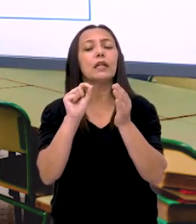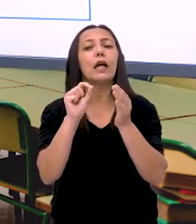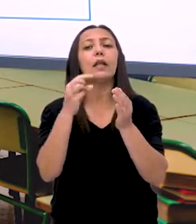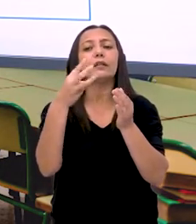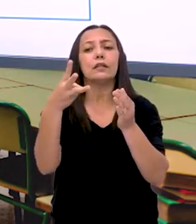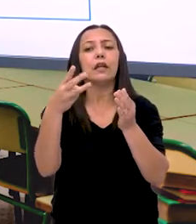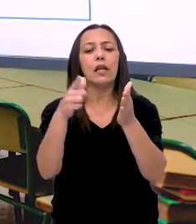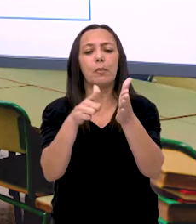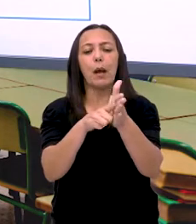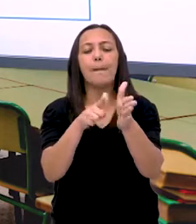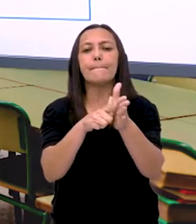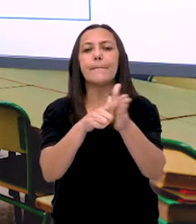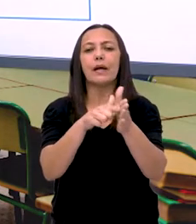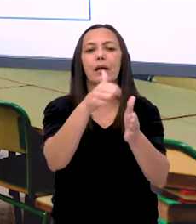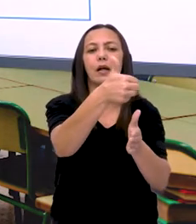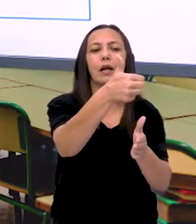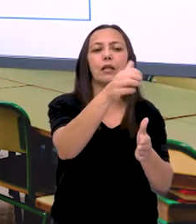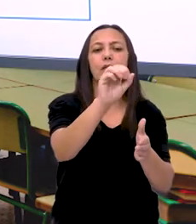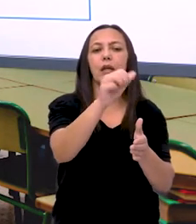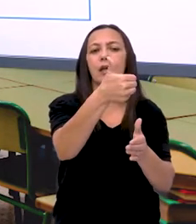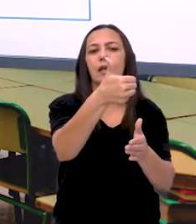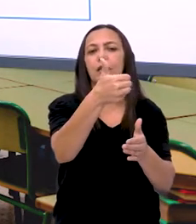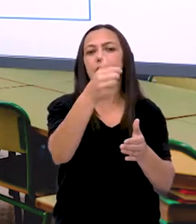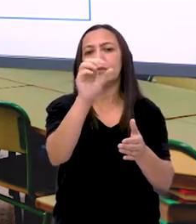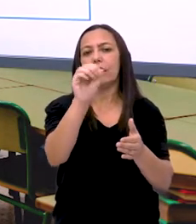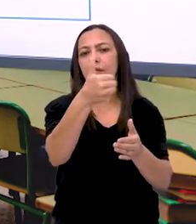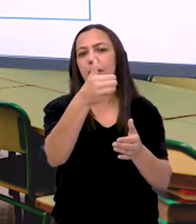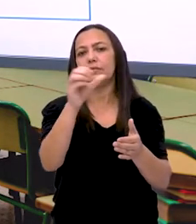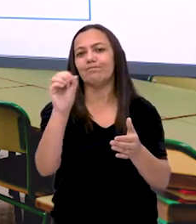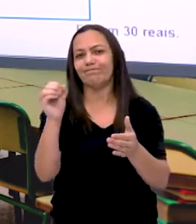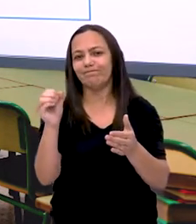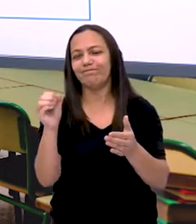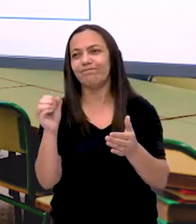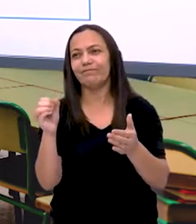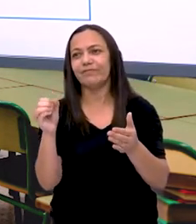três cédulas de dez reais. Dez, vinte e trinta.